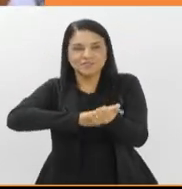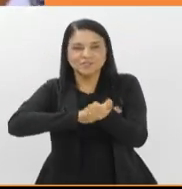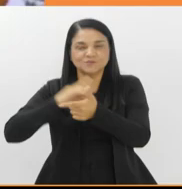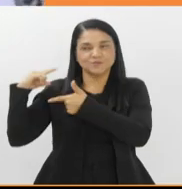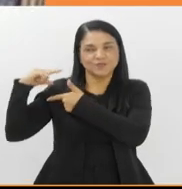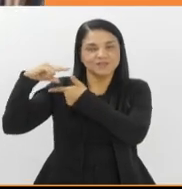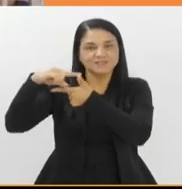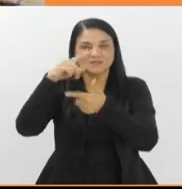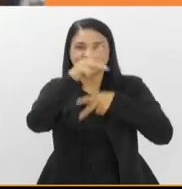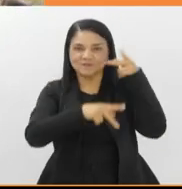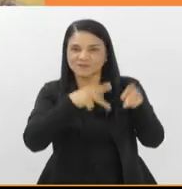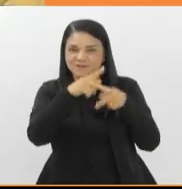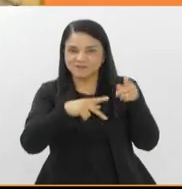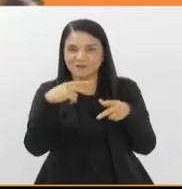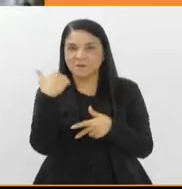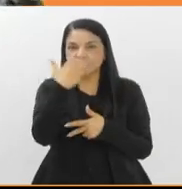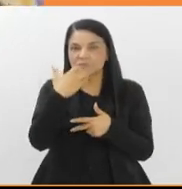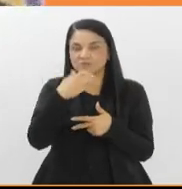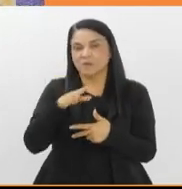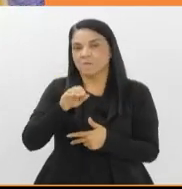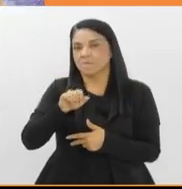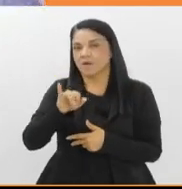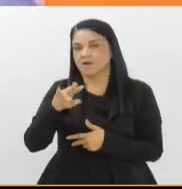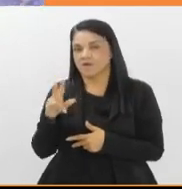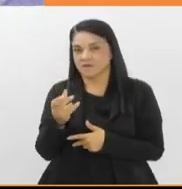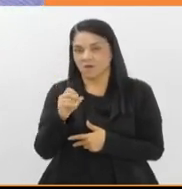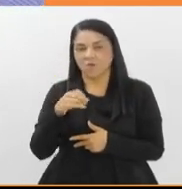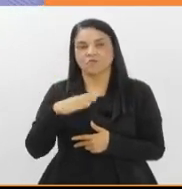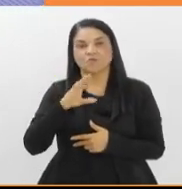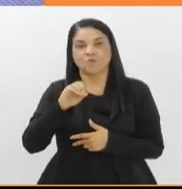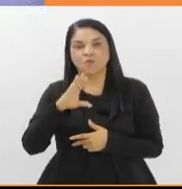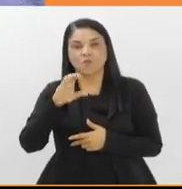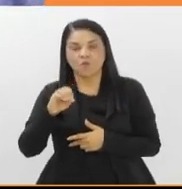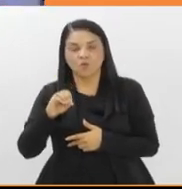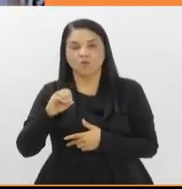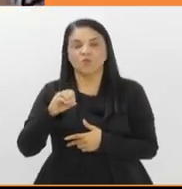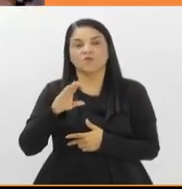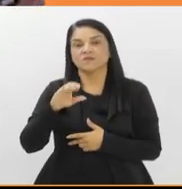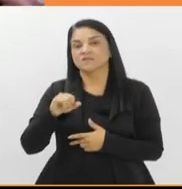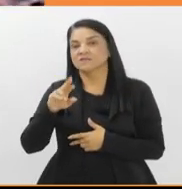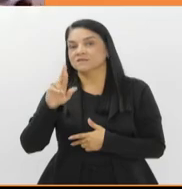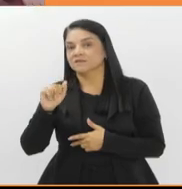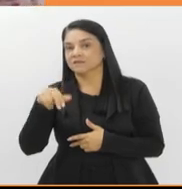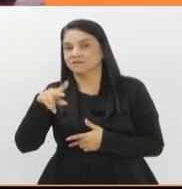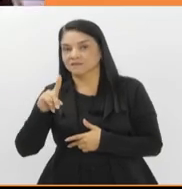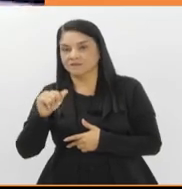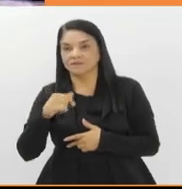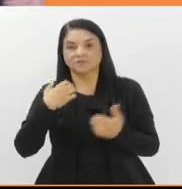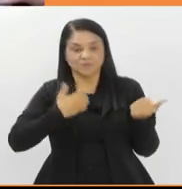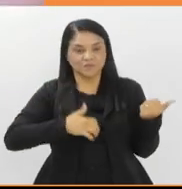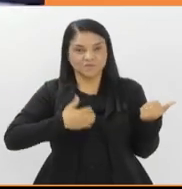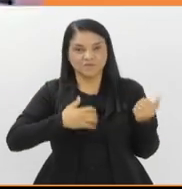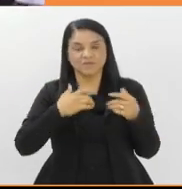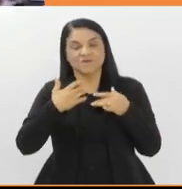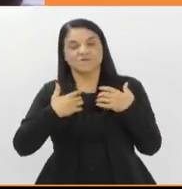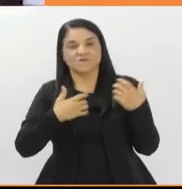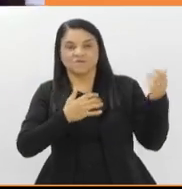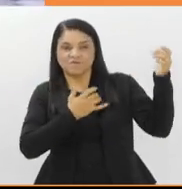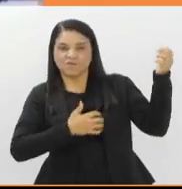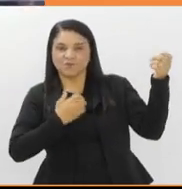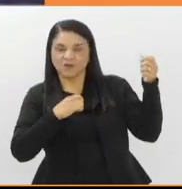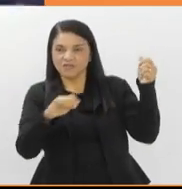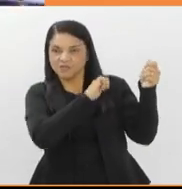populares brasileiras, como baião, chote, coco, jongo e ciranda. Os palhaços tocam violino, sanfona,